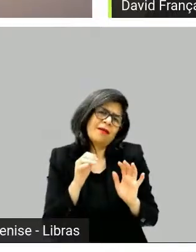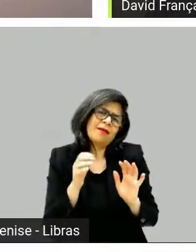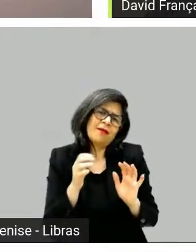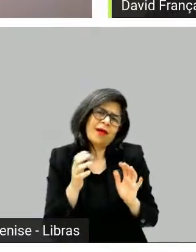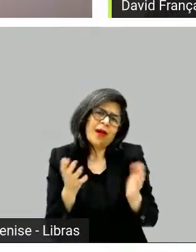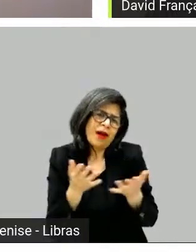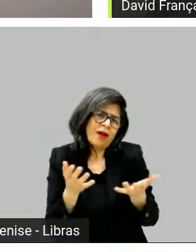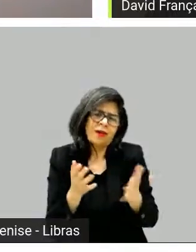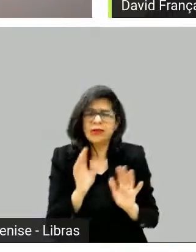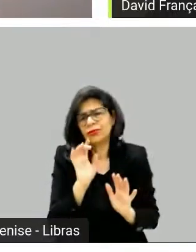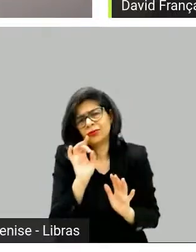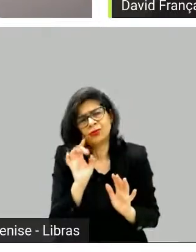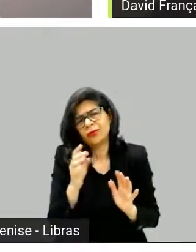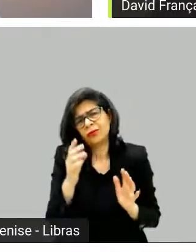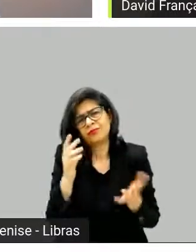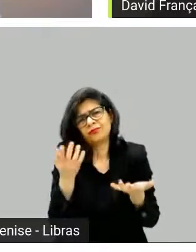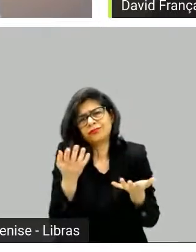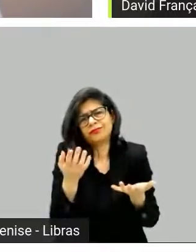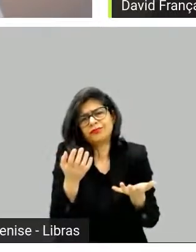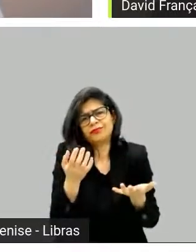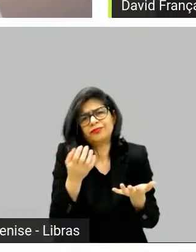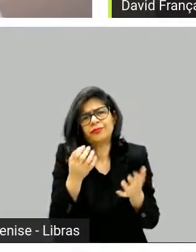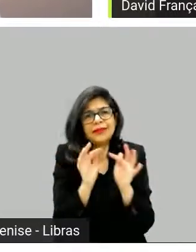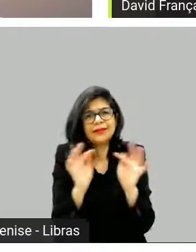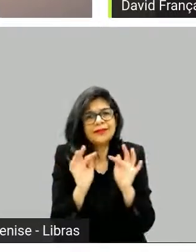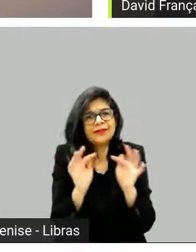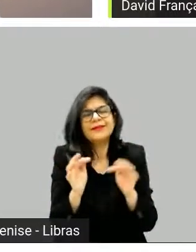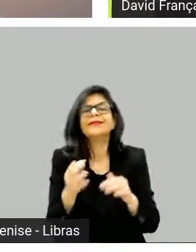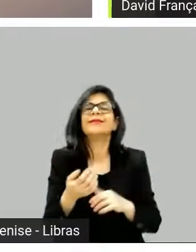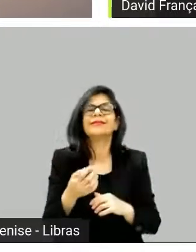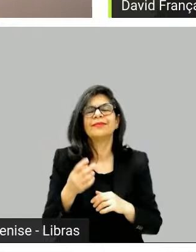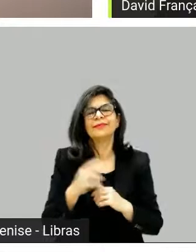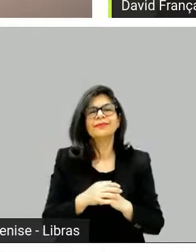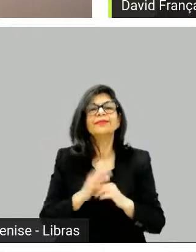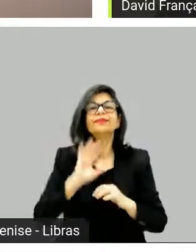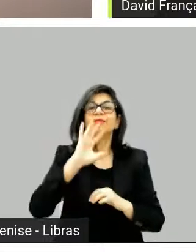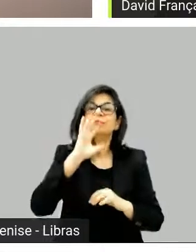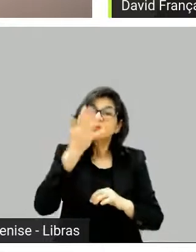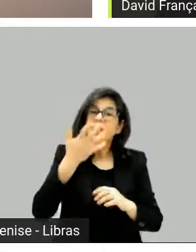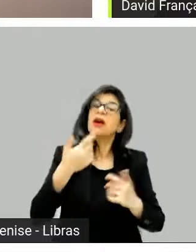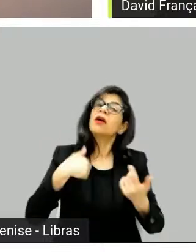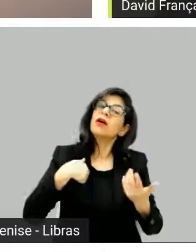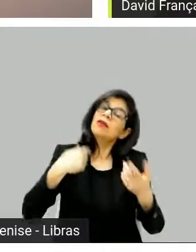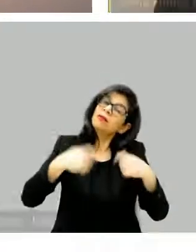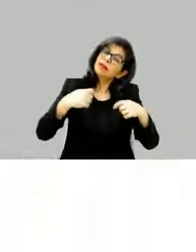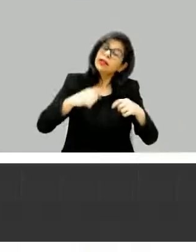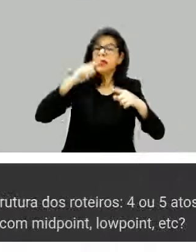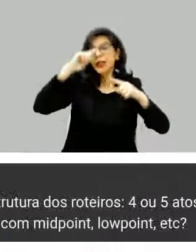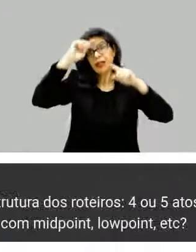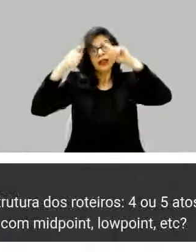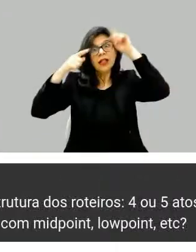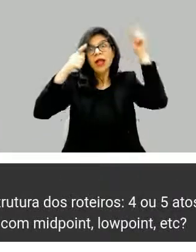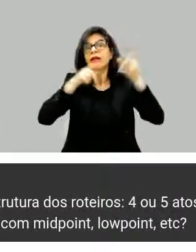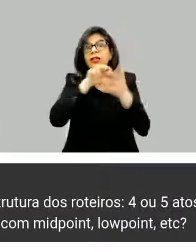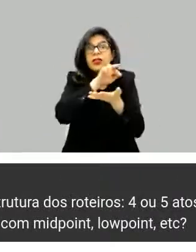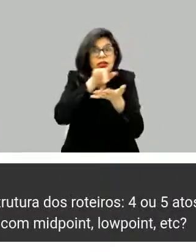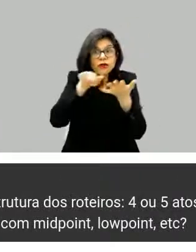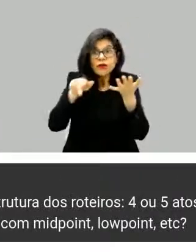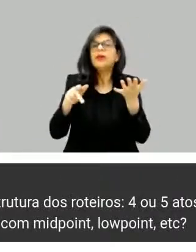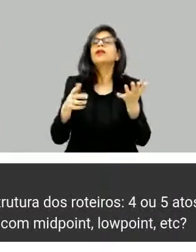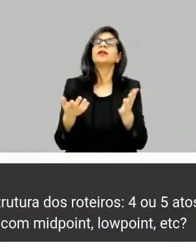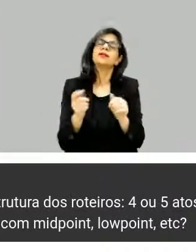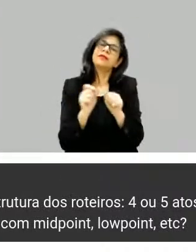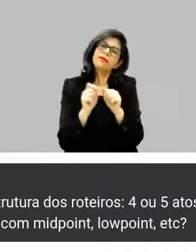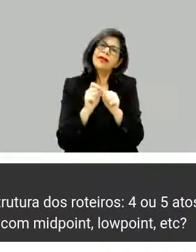estrutura, eu amo estrutura, gente, por mim a gente faz informações, brincadeira. Tem uma pergunta do Jonathan Santos aqui,